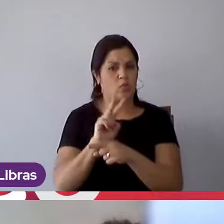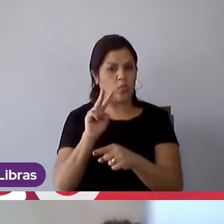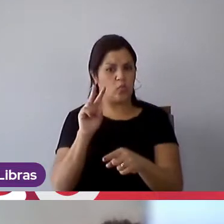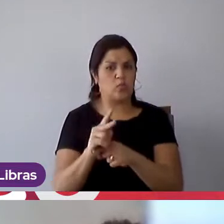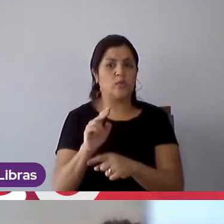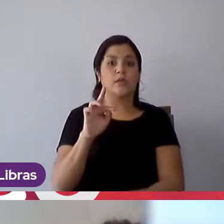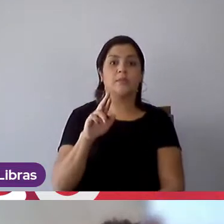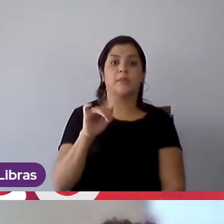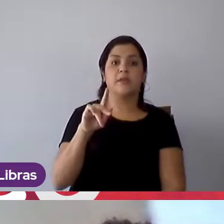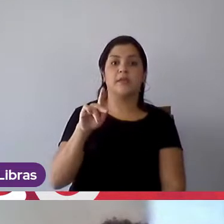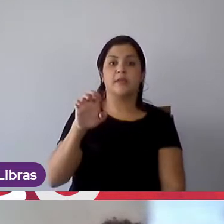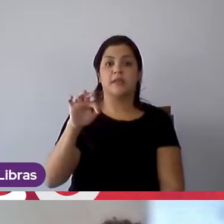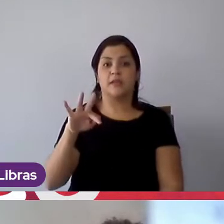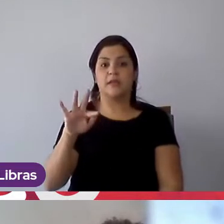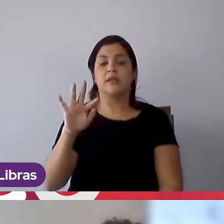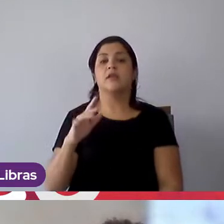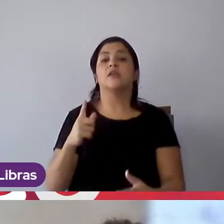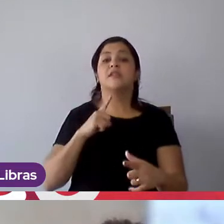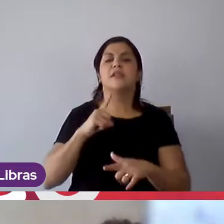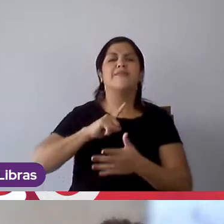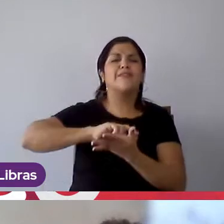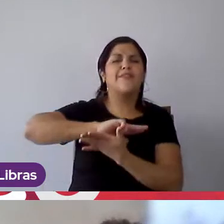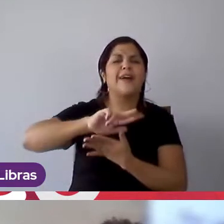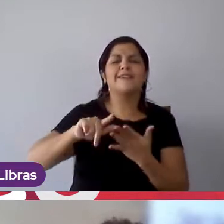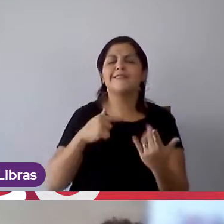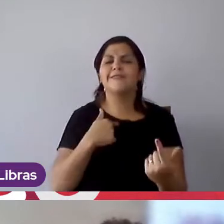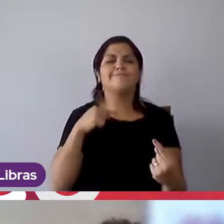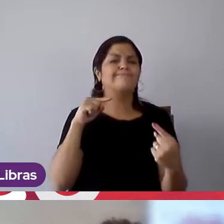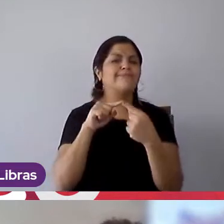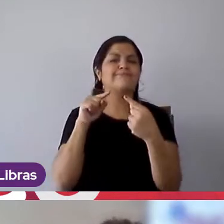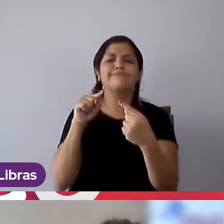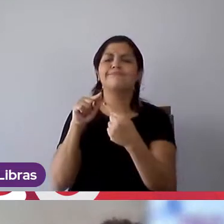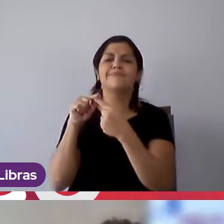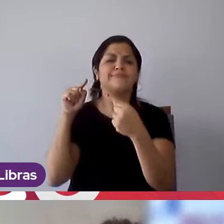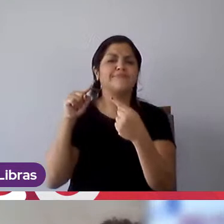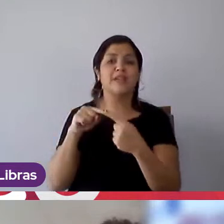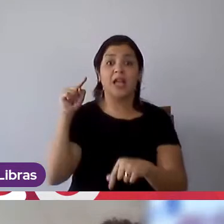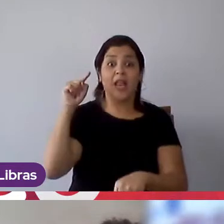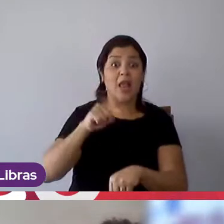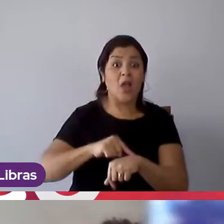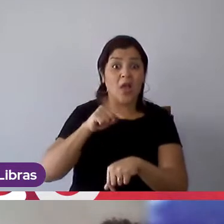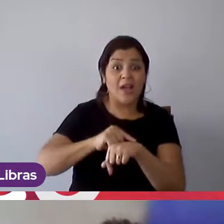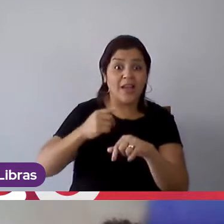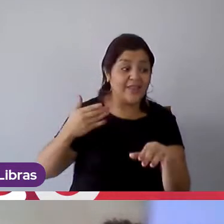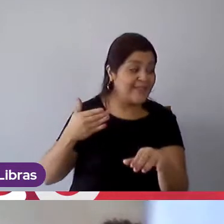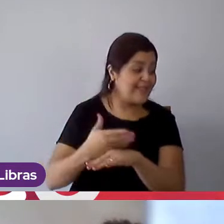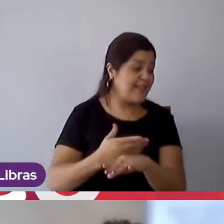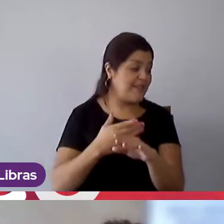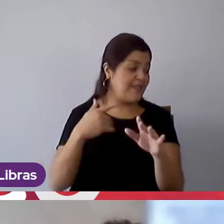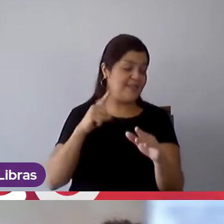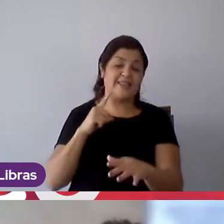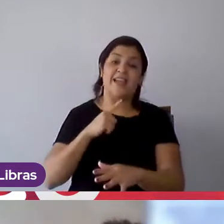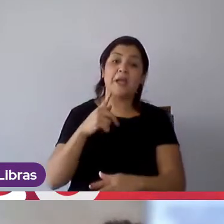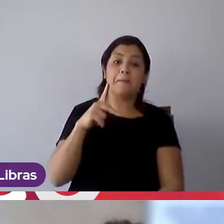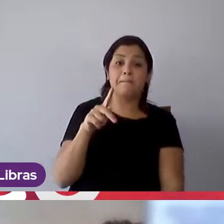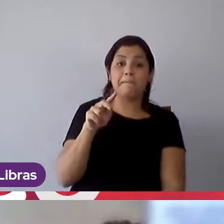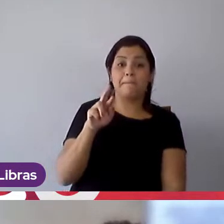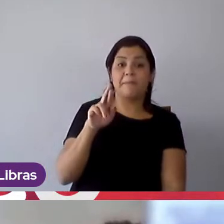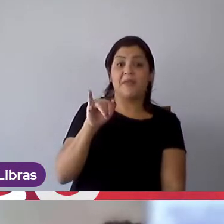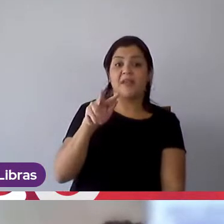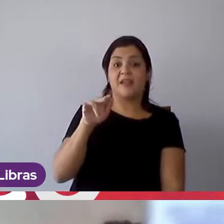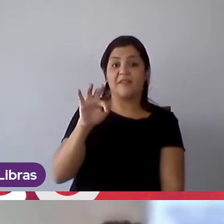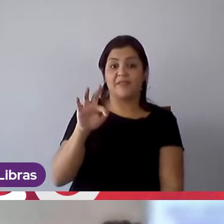Trident nós tivemos ativações incríveis que eu me identifiquei muito desde quando eu entrei, quando eu entrei, a gente tem uma ativação com o Prident que assim,